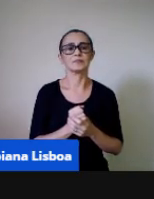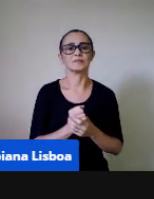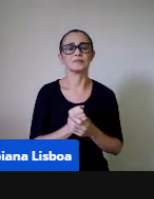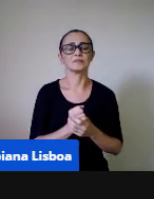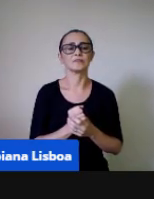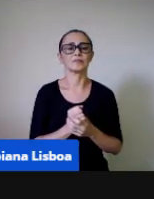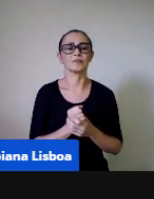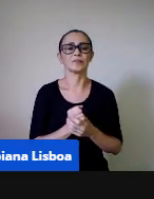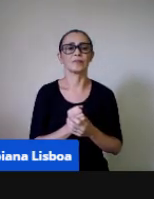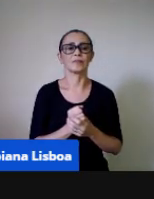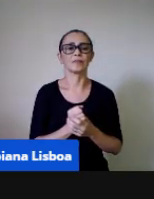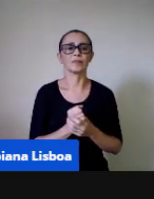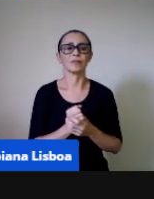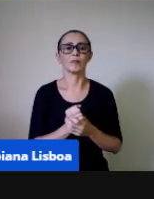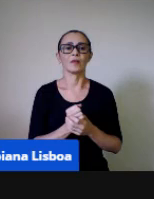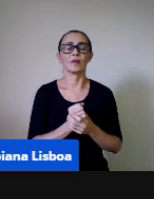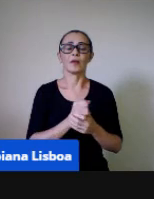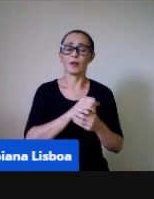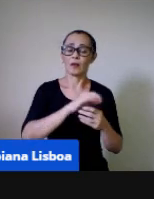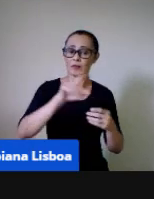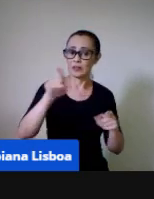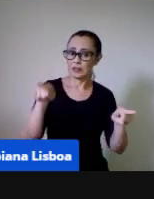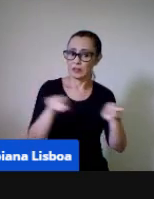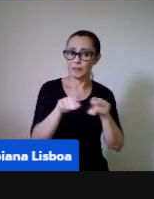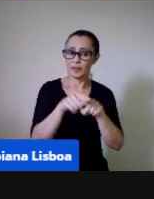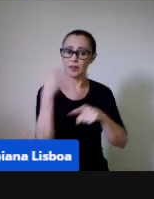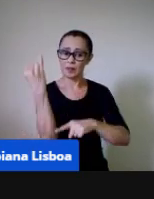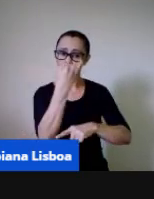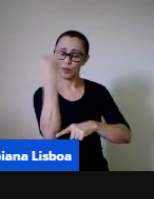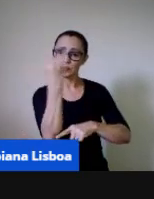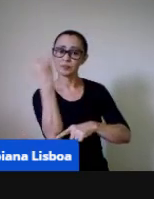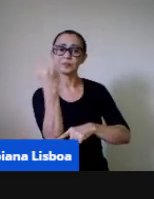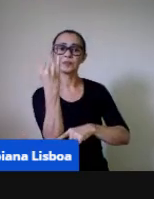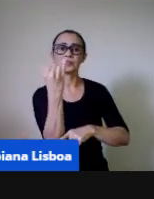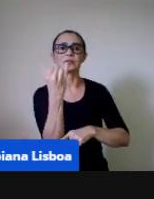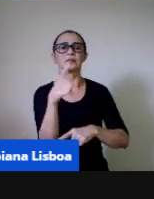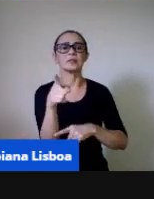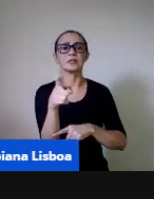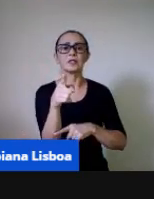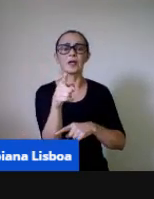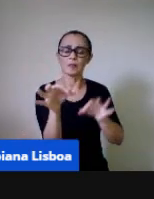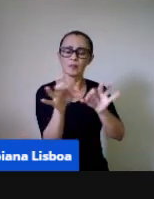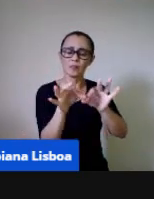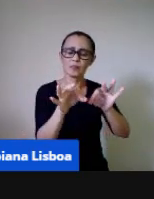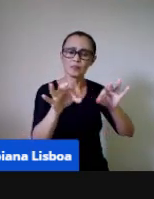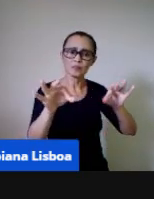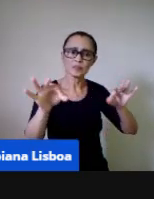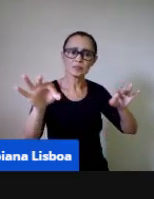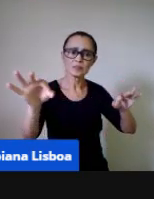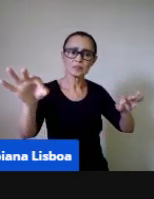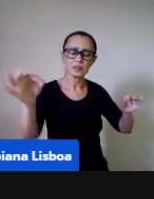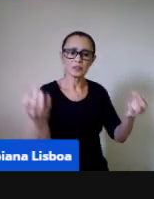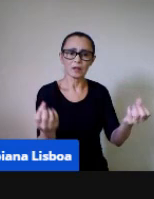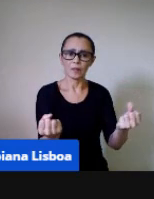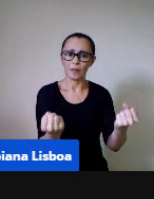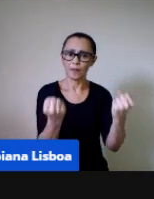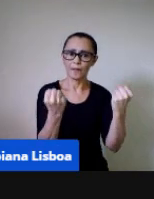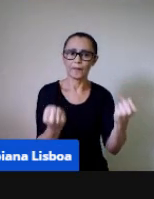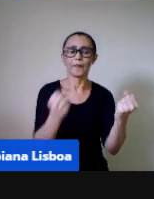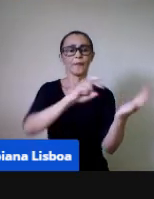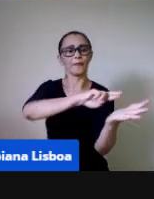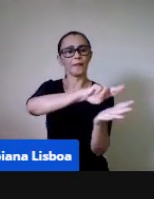Outro eixo importante é a grandezas e medidas, né, então, a gente tem aí que trata do